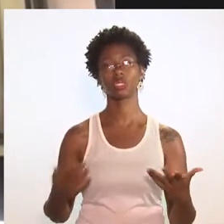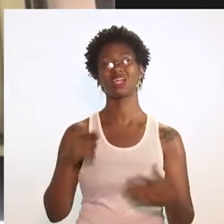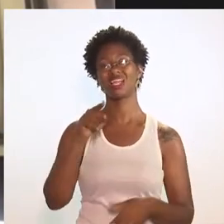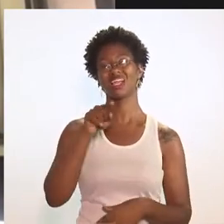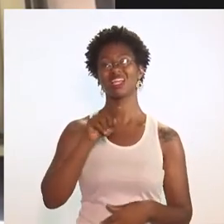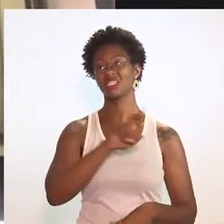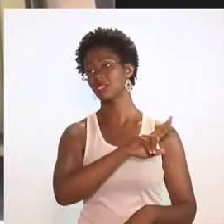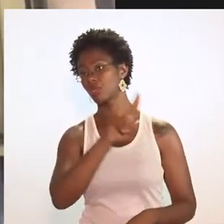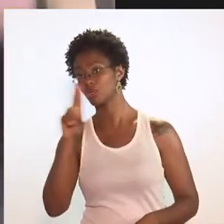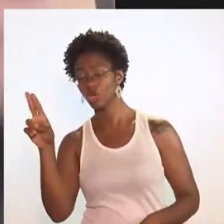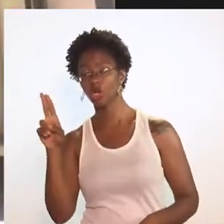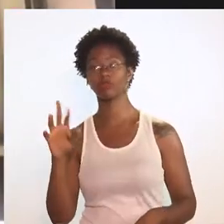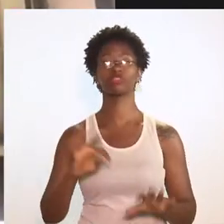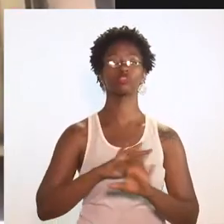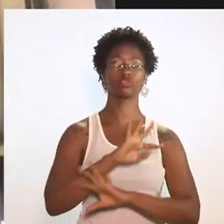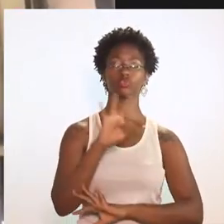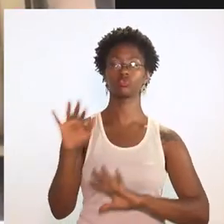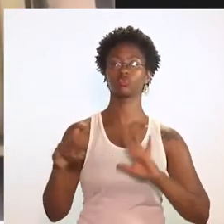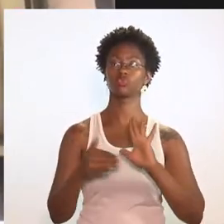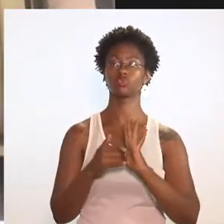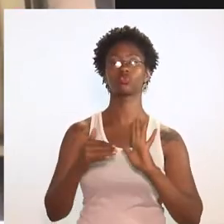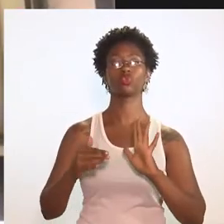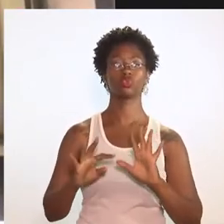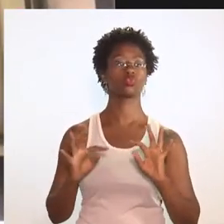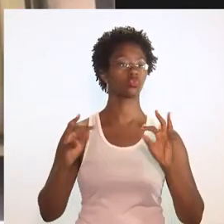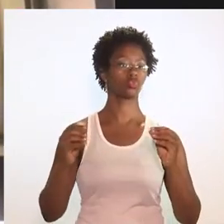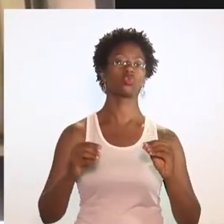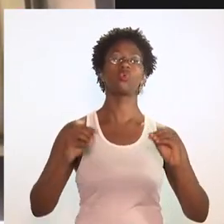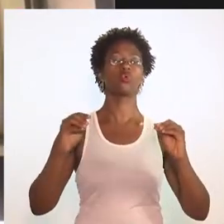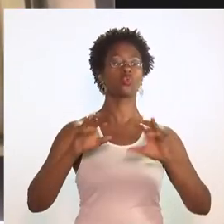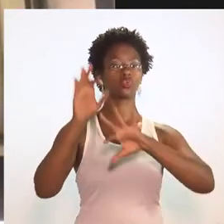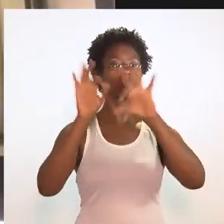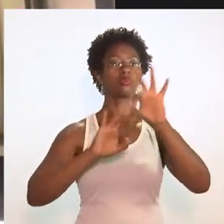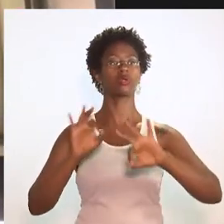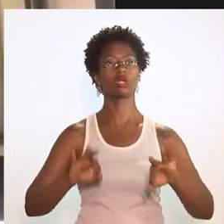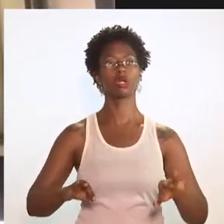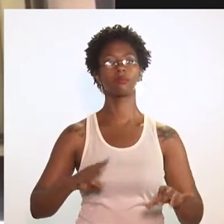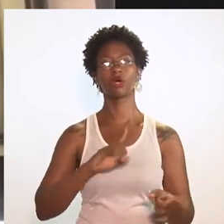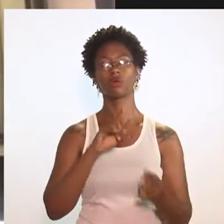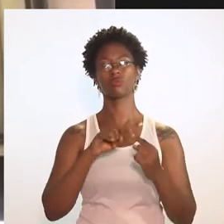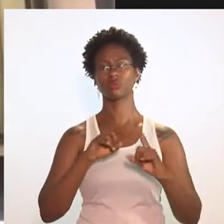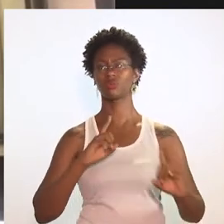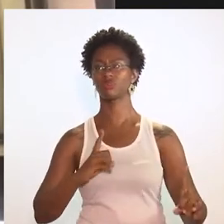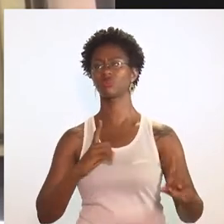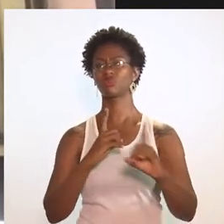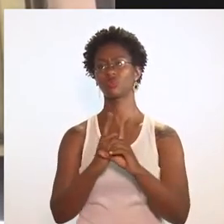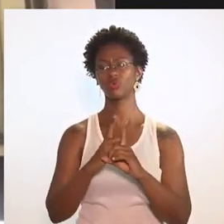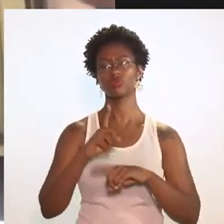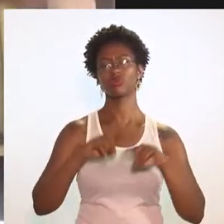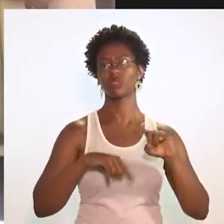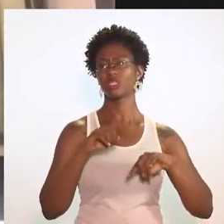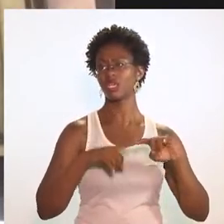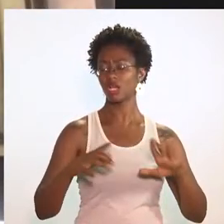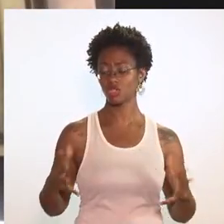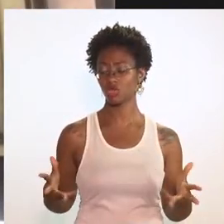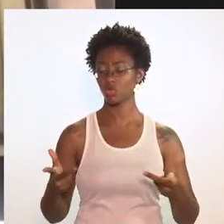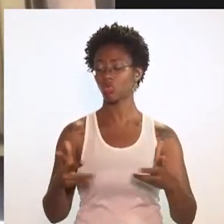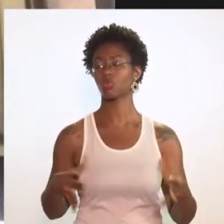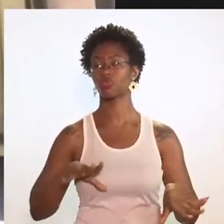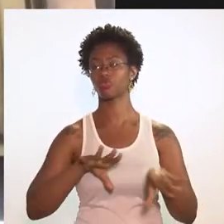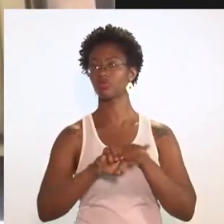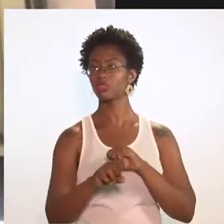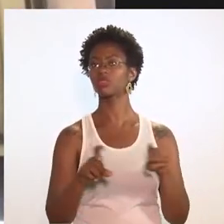esse macronome de todos os programas, tende a ser um grande encontro de ferramentas de